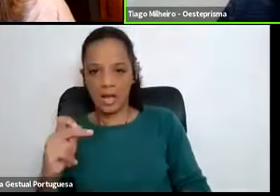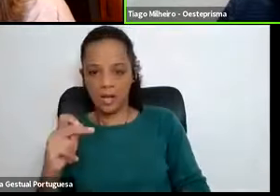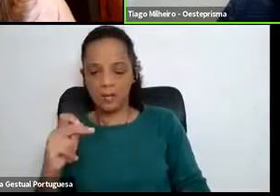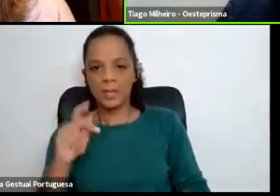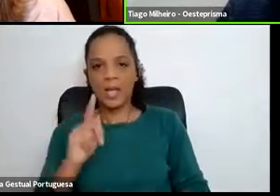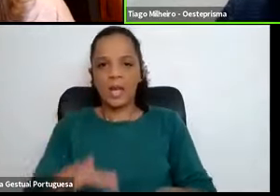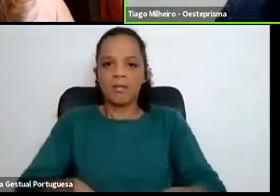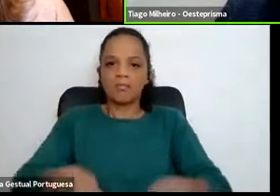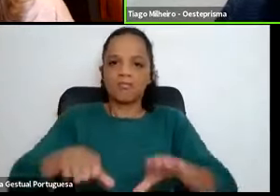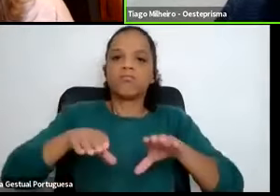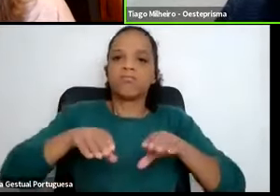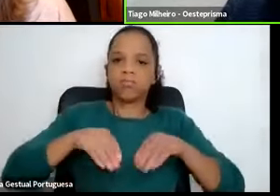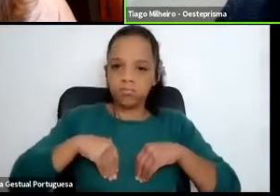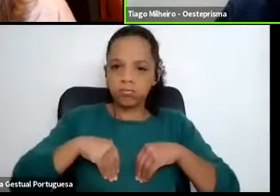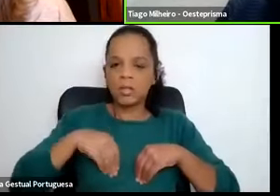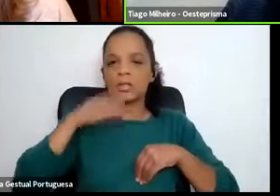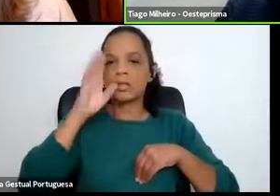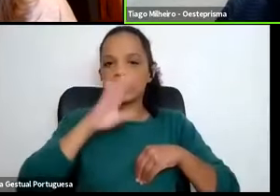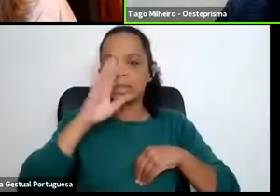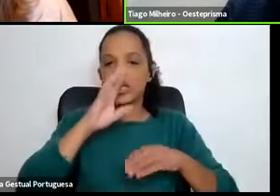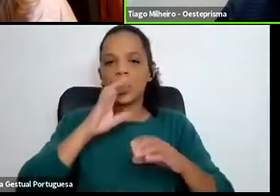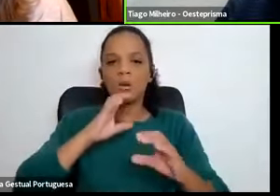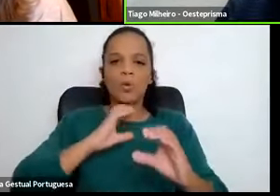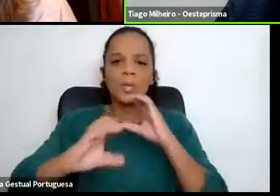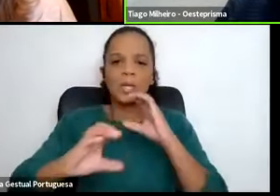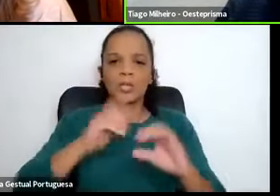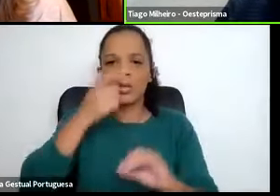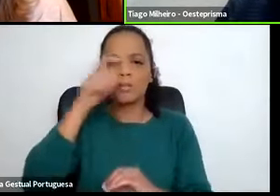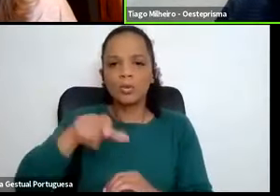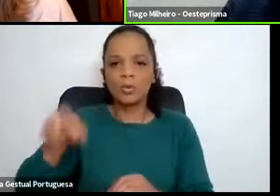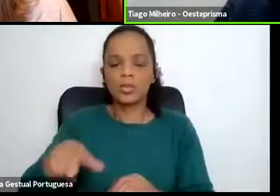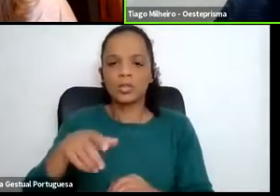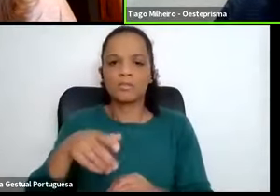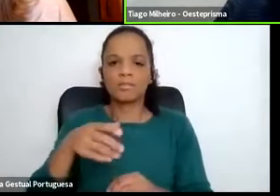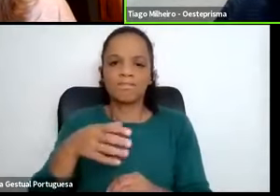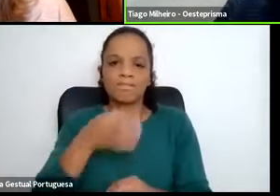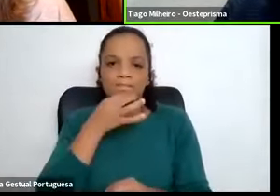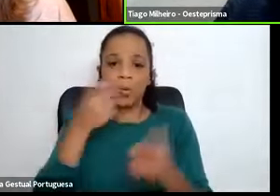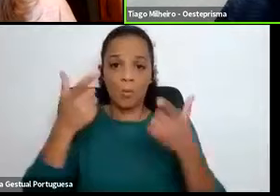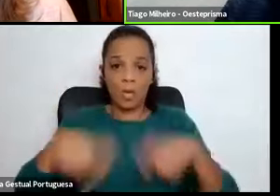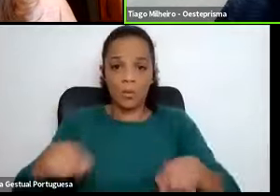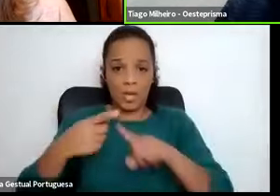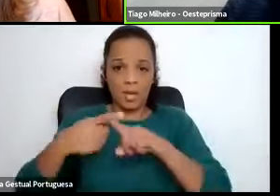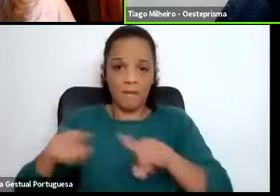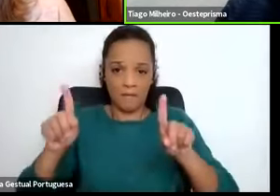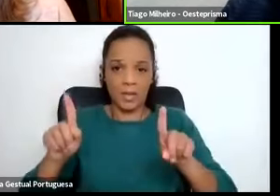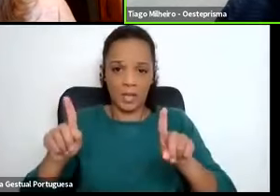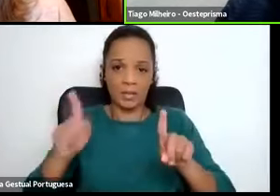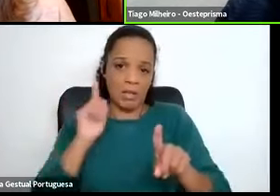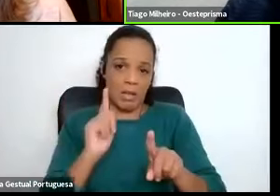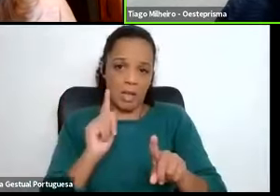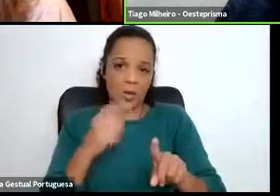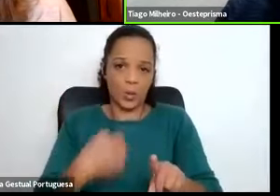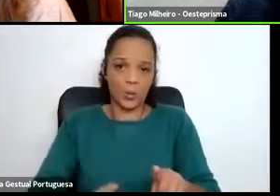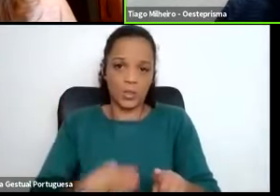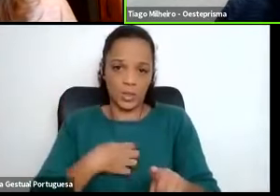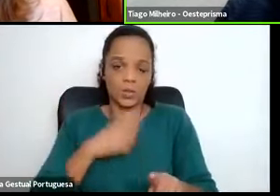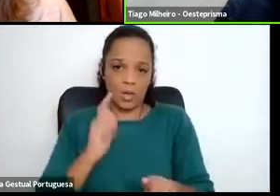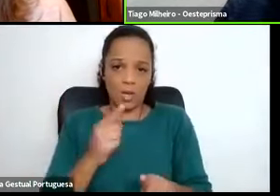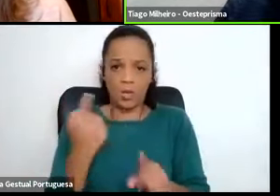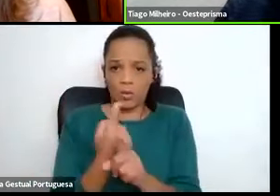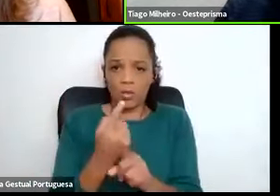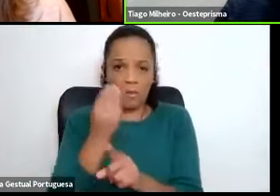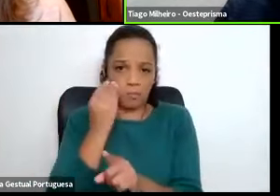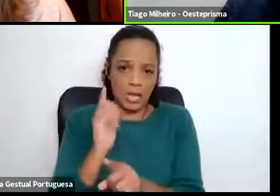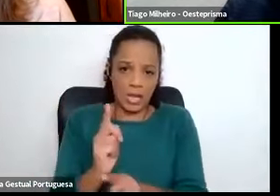Quando há comunicação com pessoas que basicamente falam uma língua diferente, resumidamente é assim que eu acho que são as coisas,